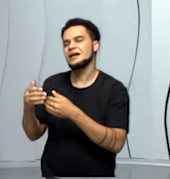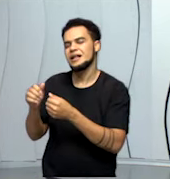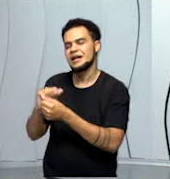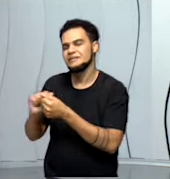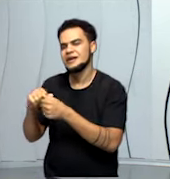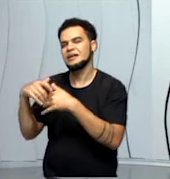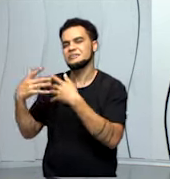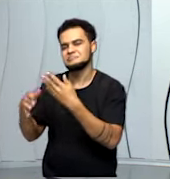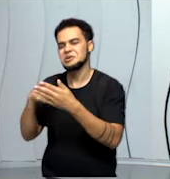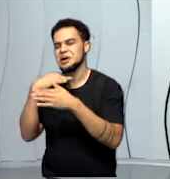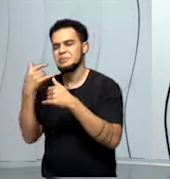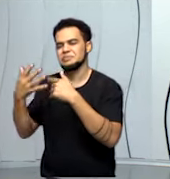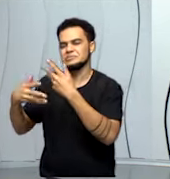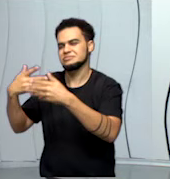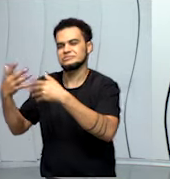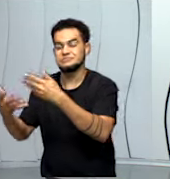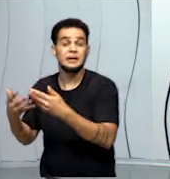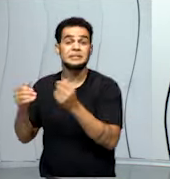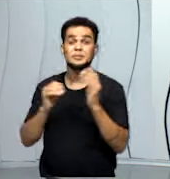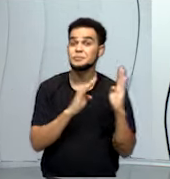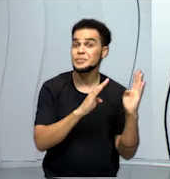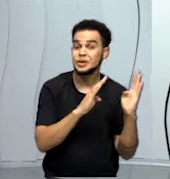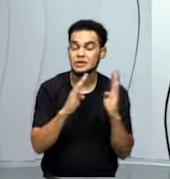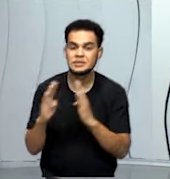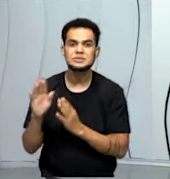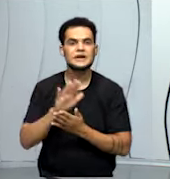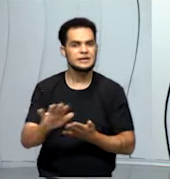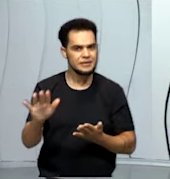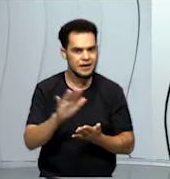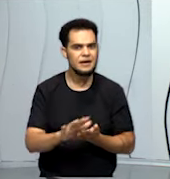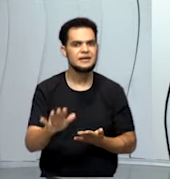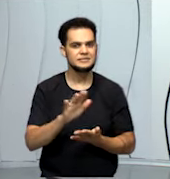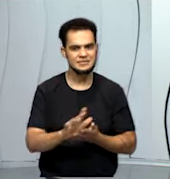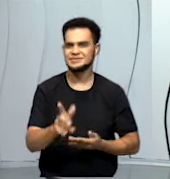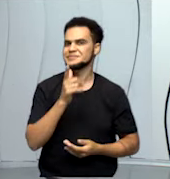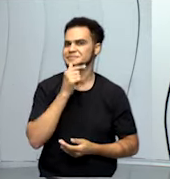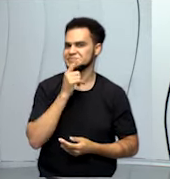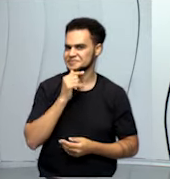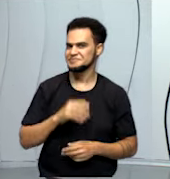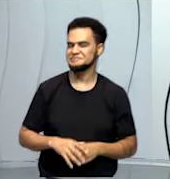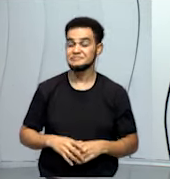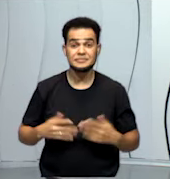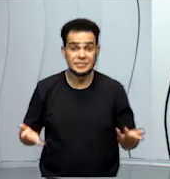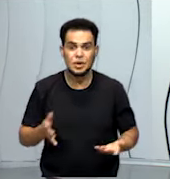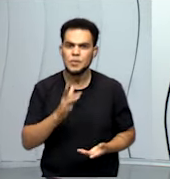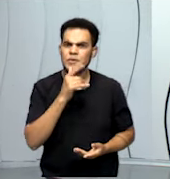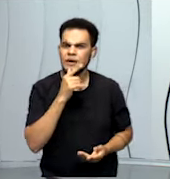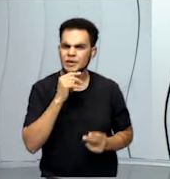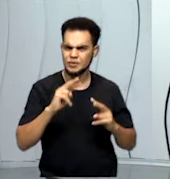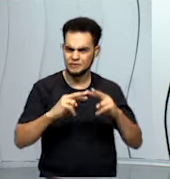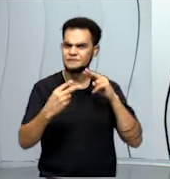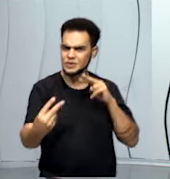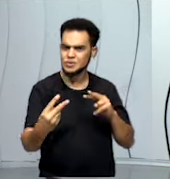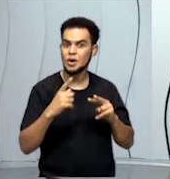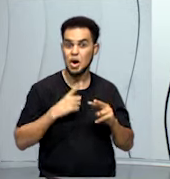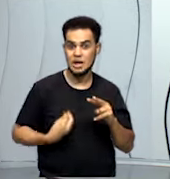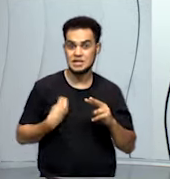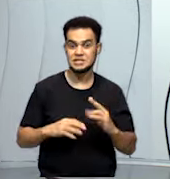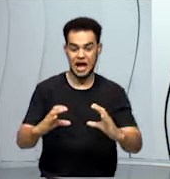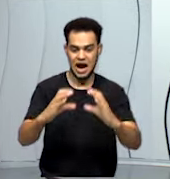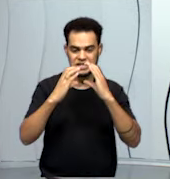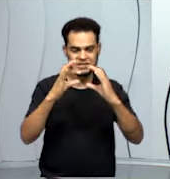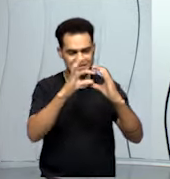do animal, e a industrialização dessa carne, isso tudo gasta muita água. Então,